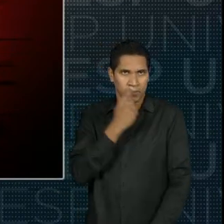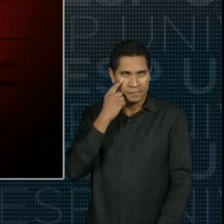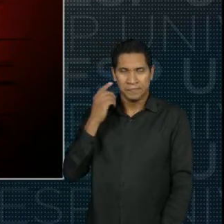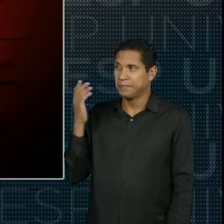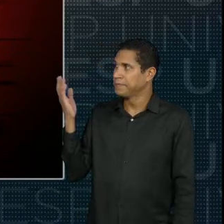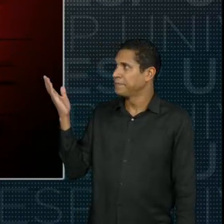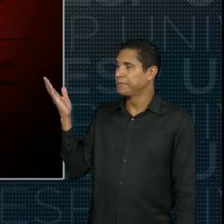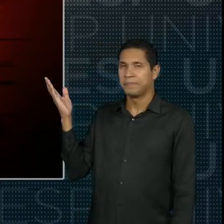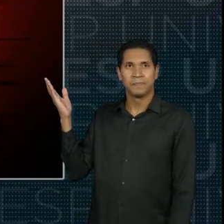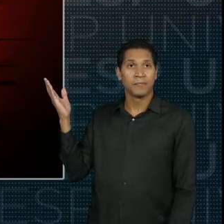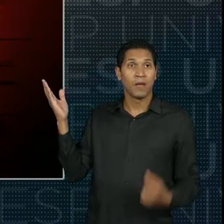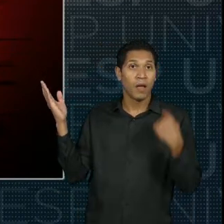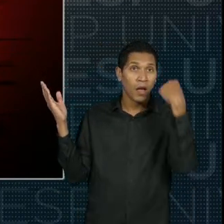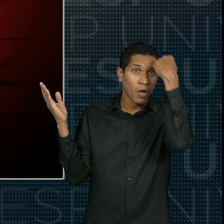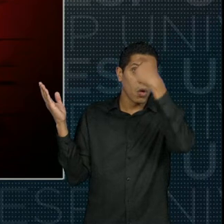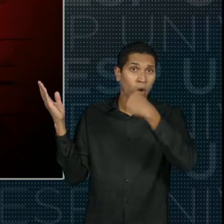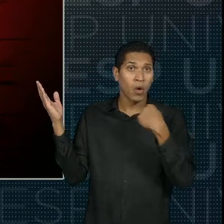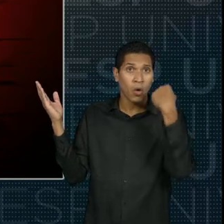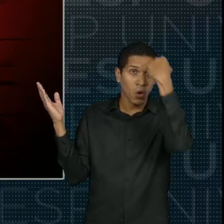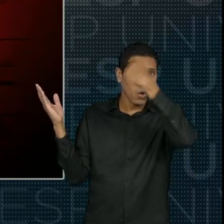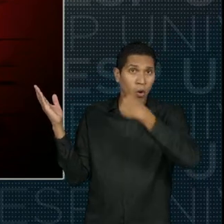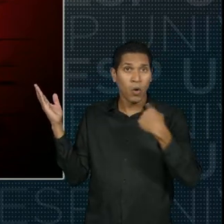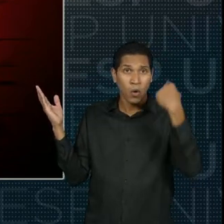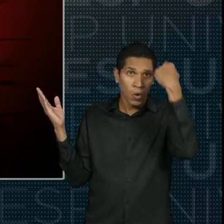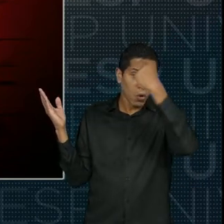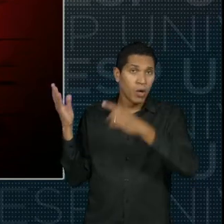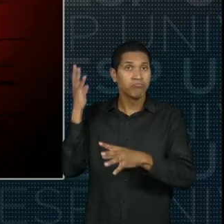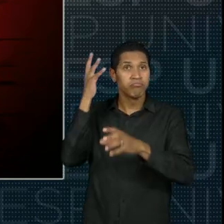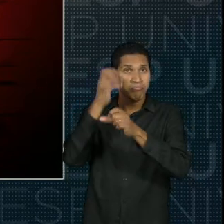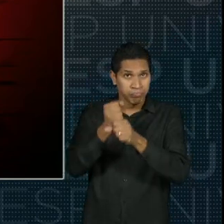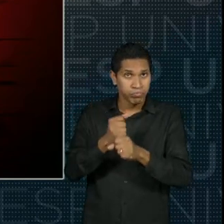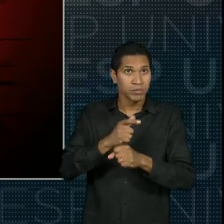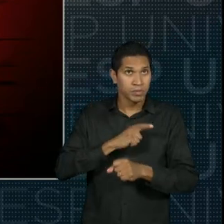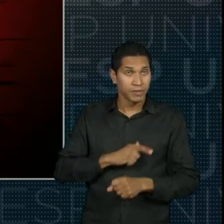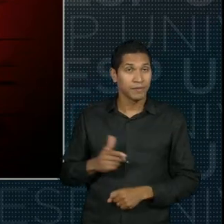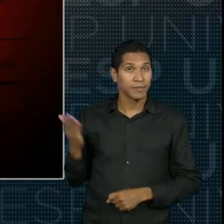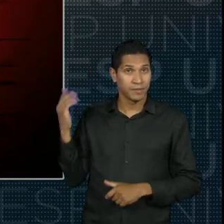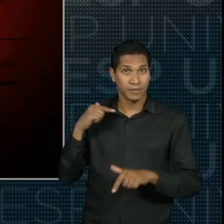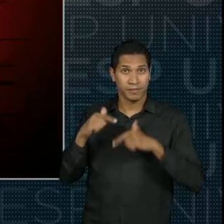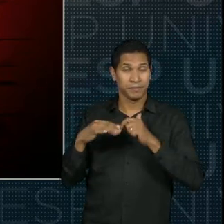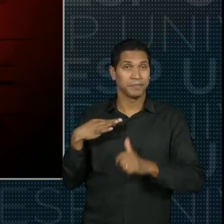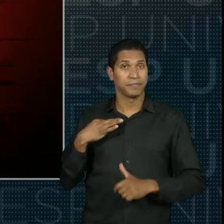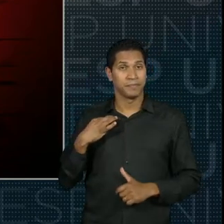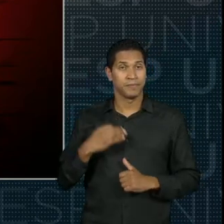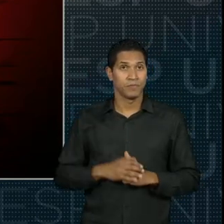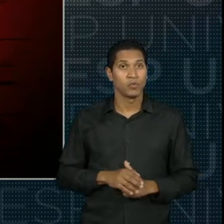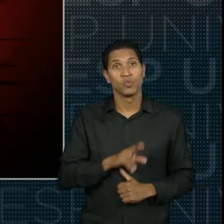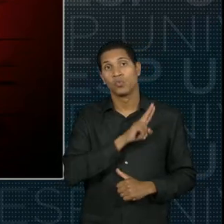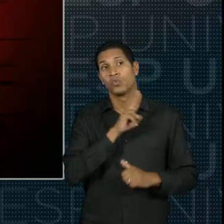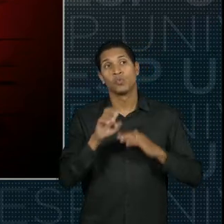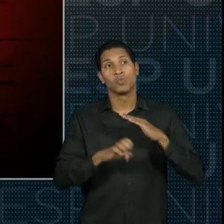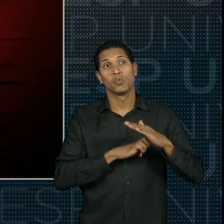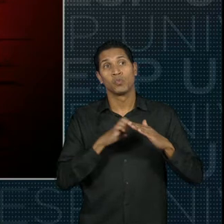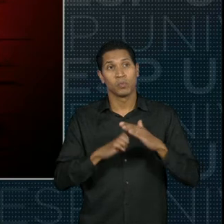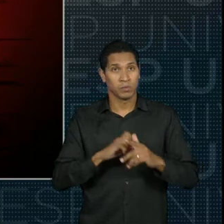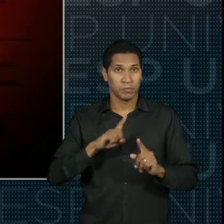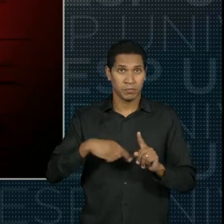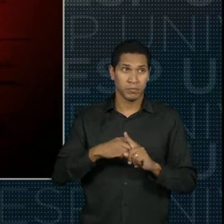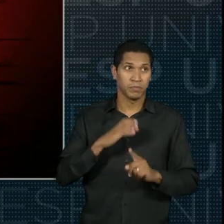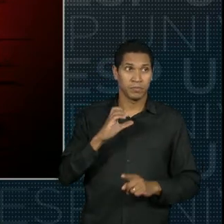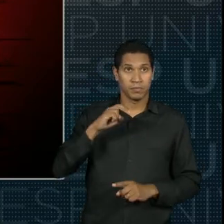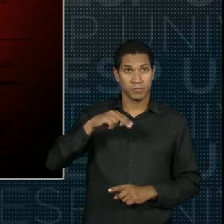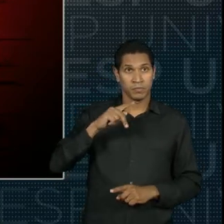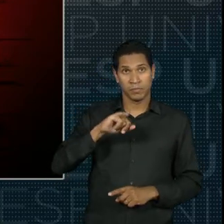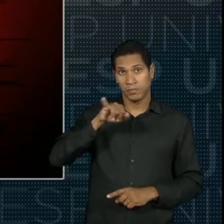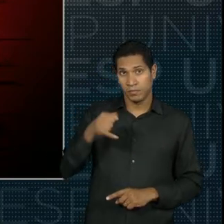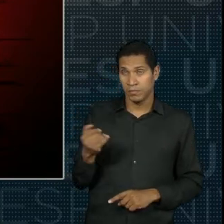quantas horas o aluno concluiu no trabalho voluntário, o nome da empresa e o CNPJ e